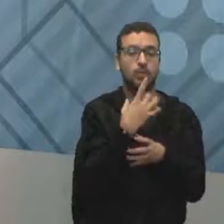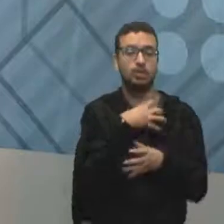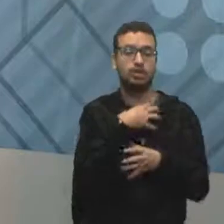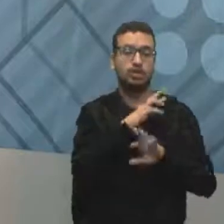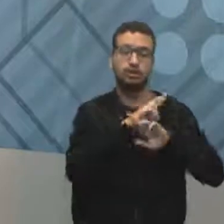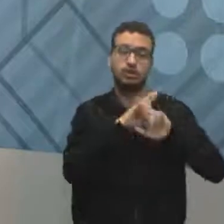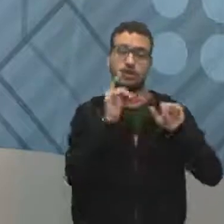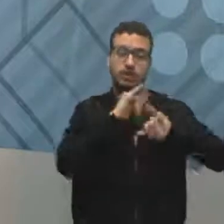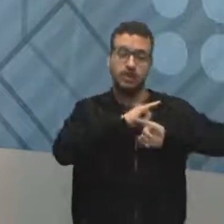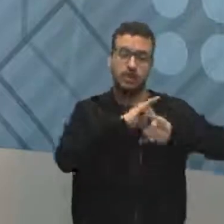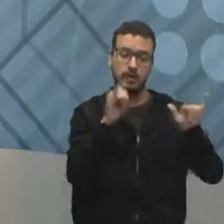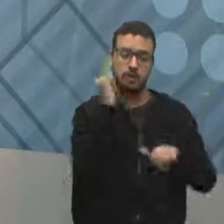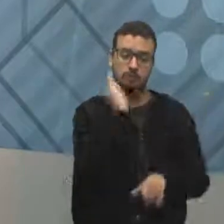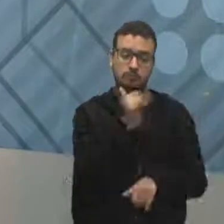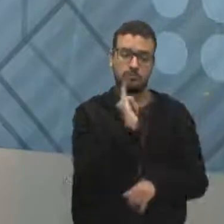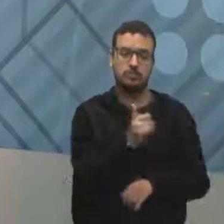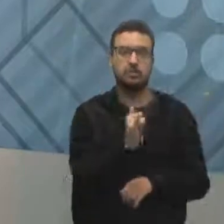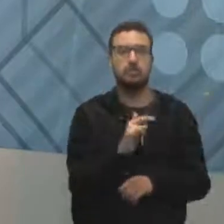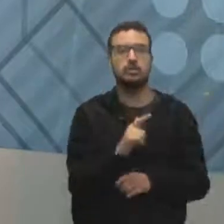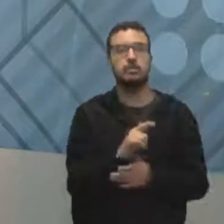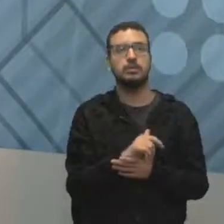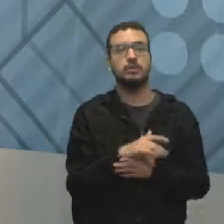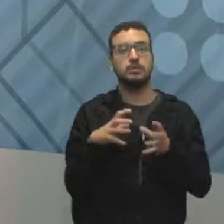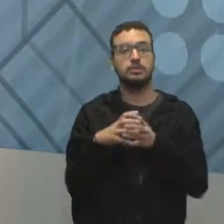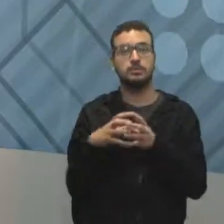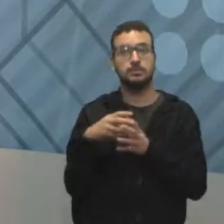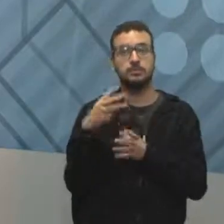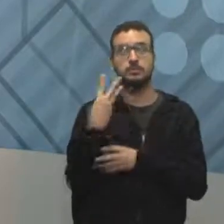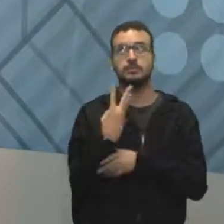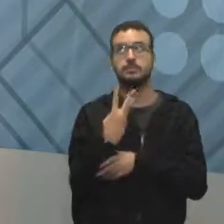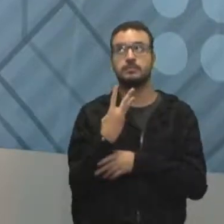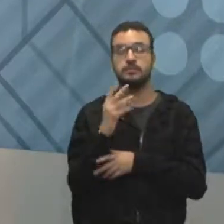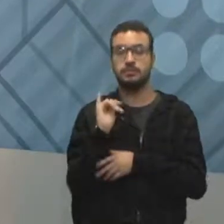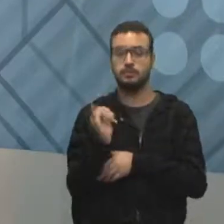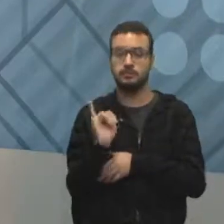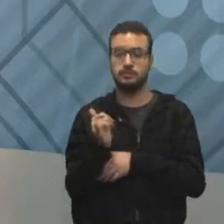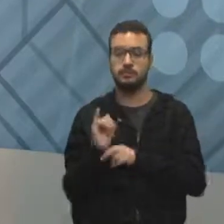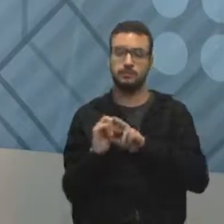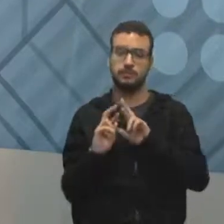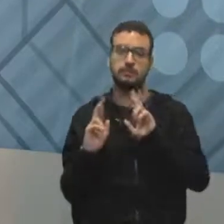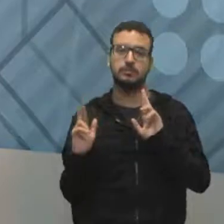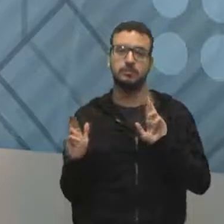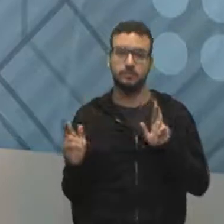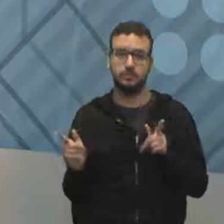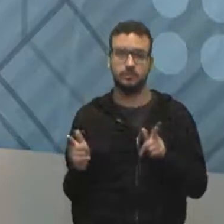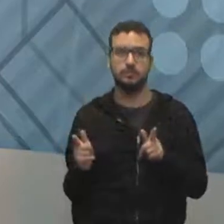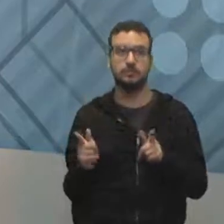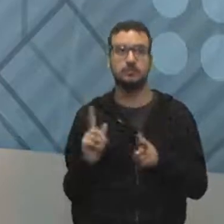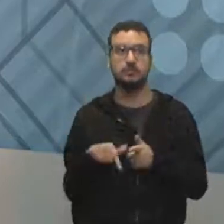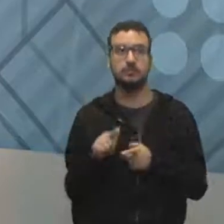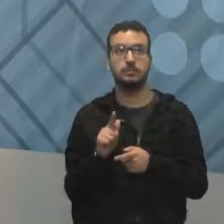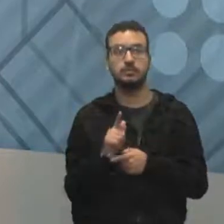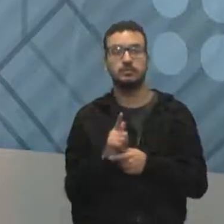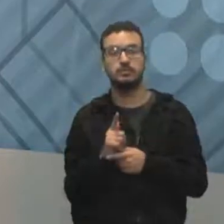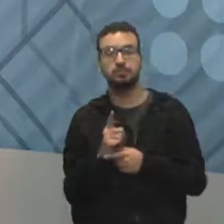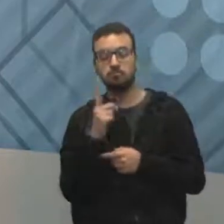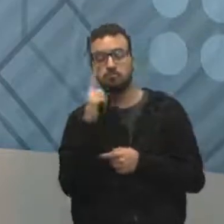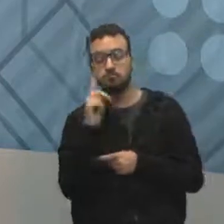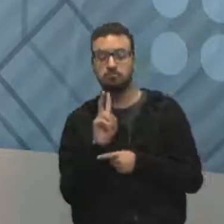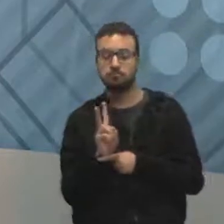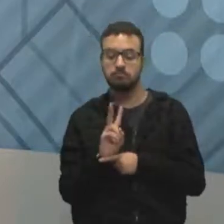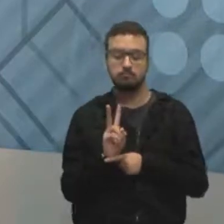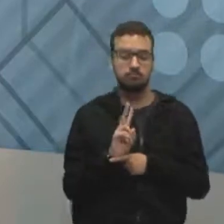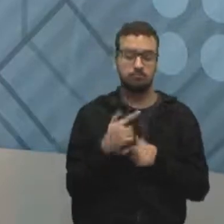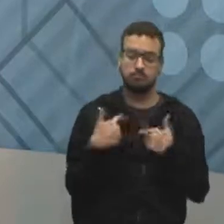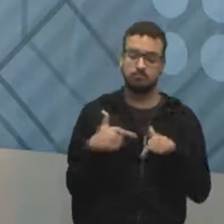outro instrumento, com outra ferramenta. O grupo 3, eu vou lá me comunicar monitorando, verificando o trabalho,